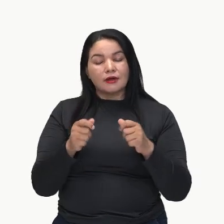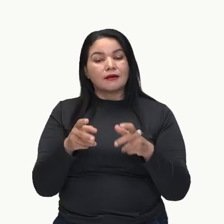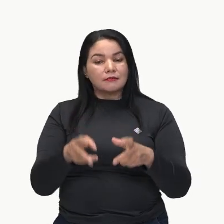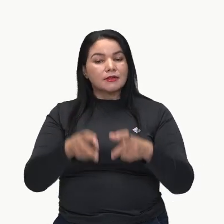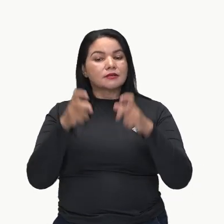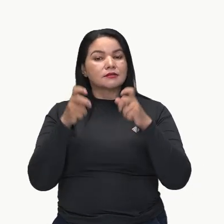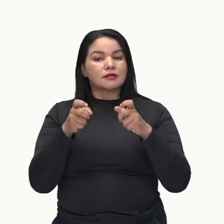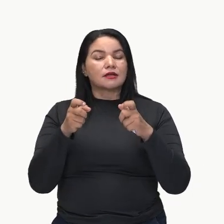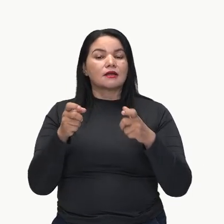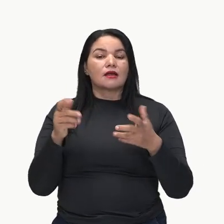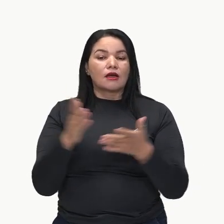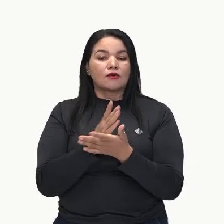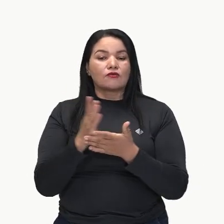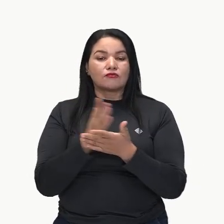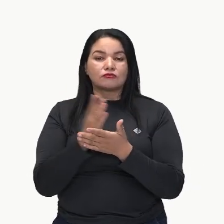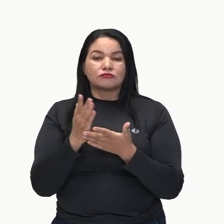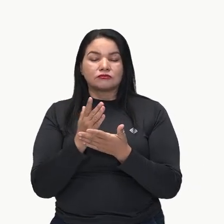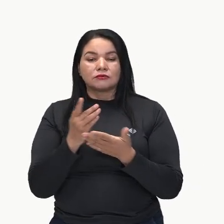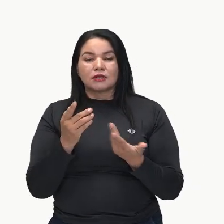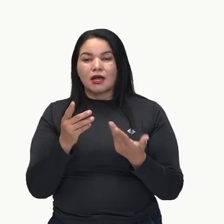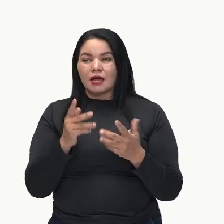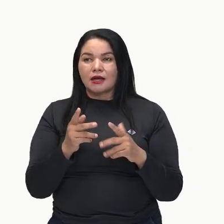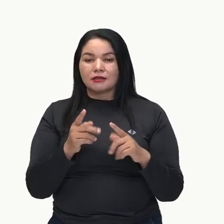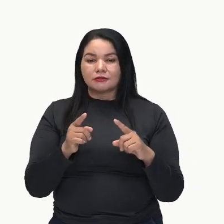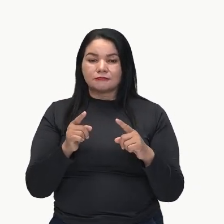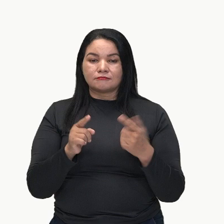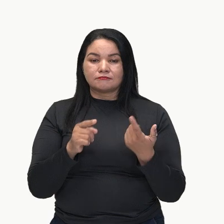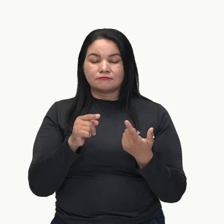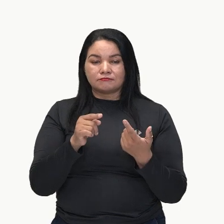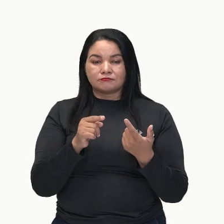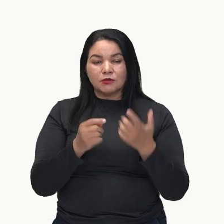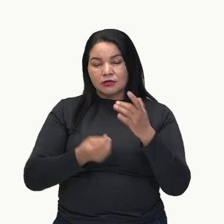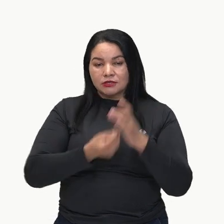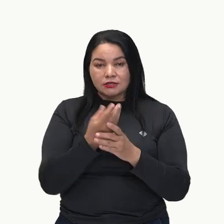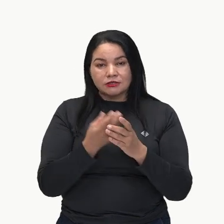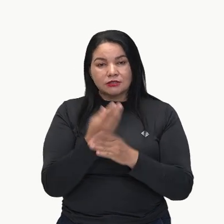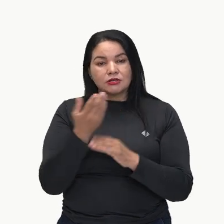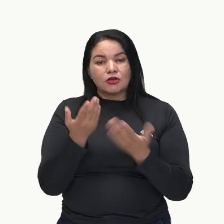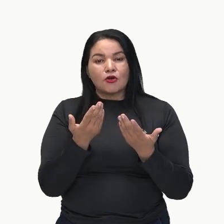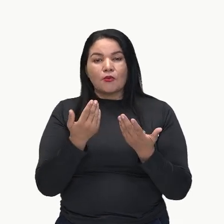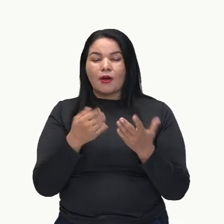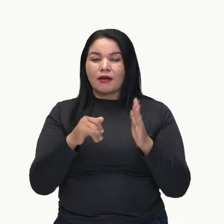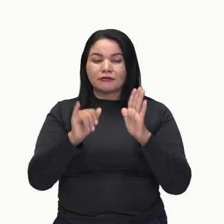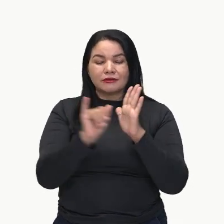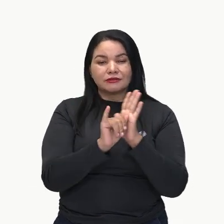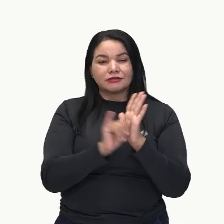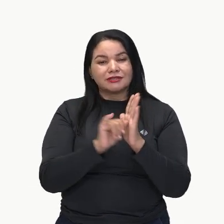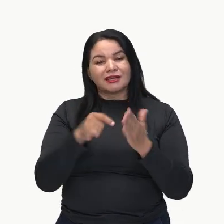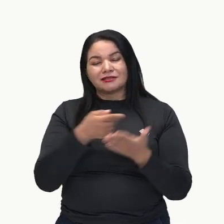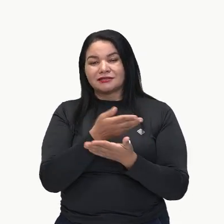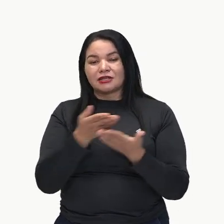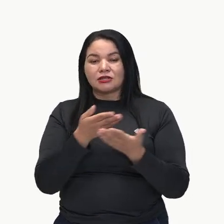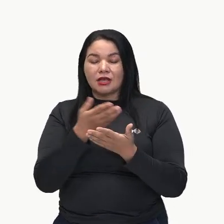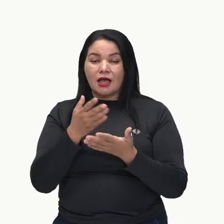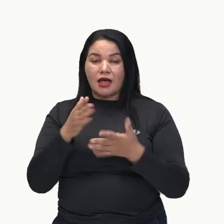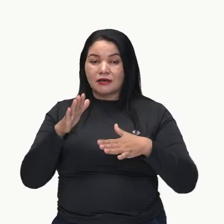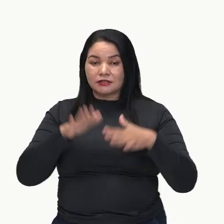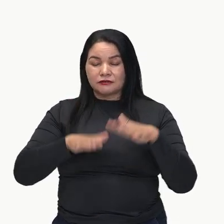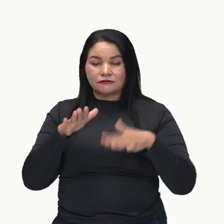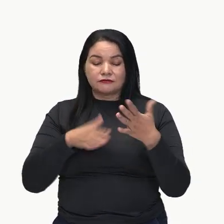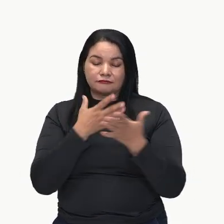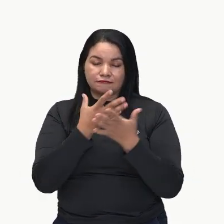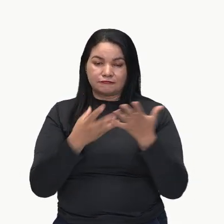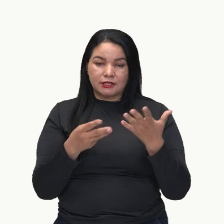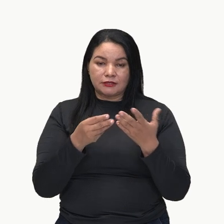negava-se a sua própria origem, a origem desses povos. Então perceba que isso daí foi algo que